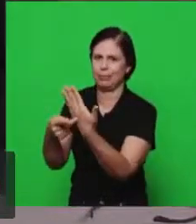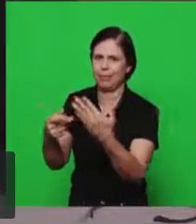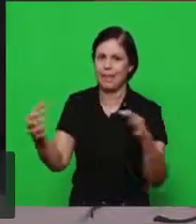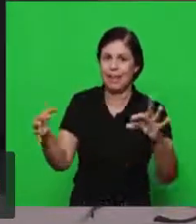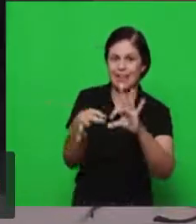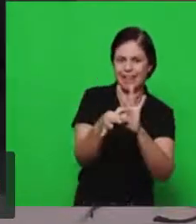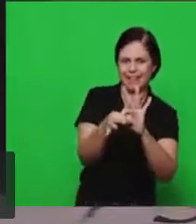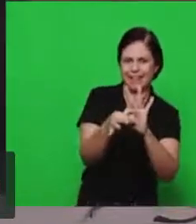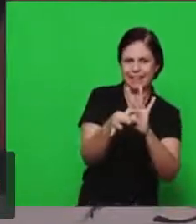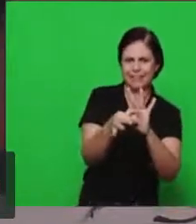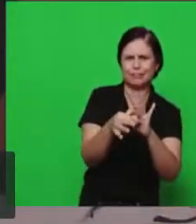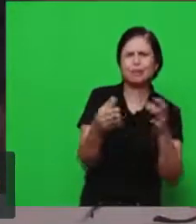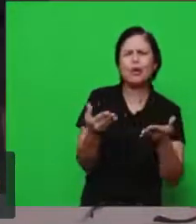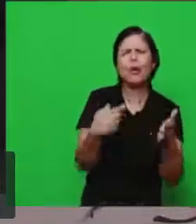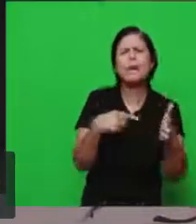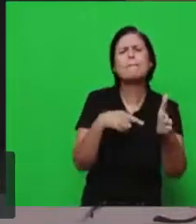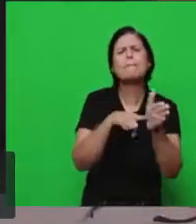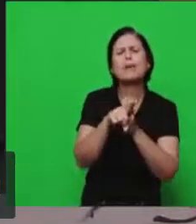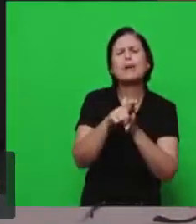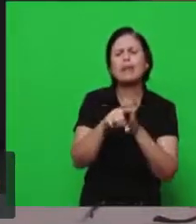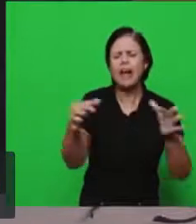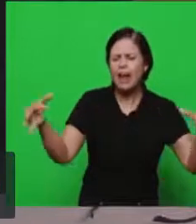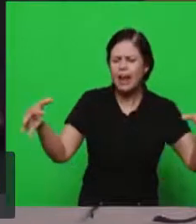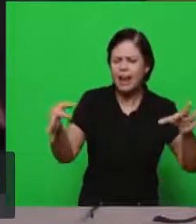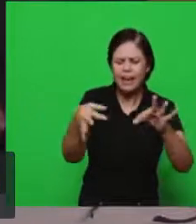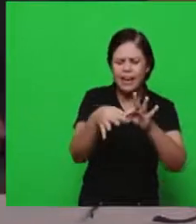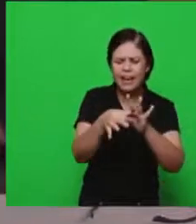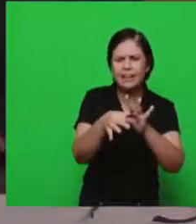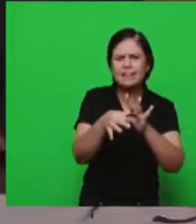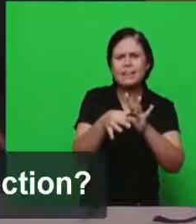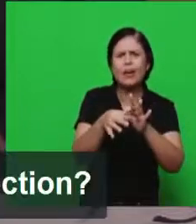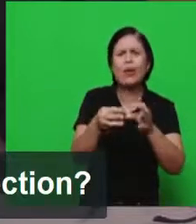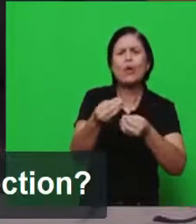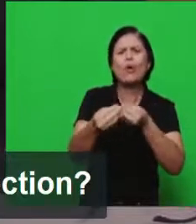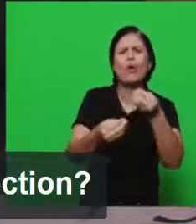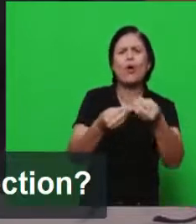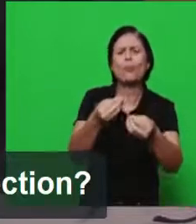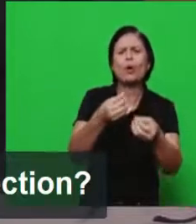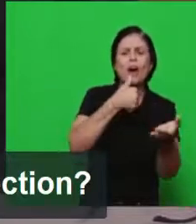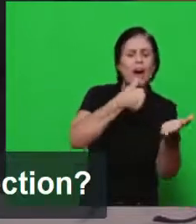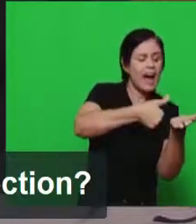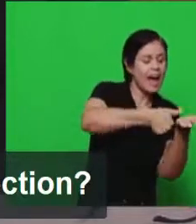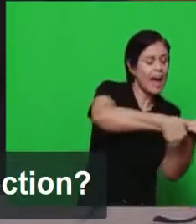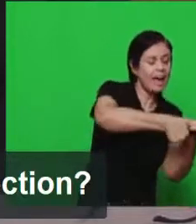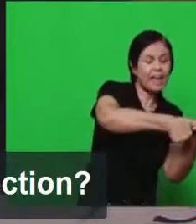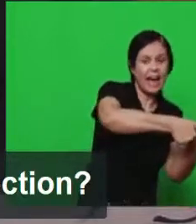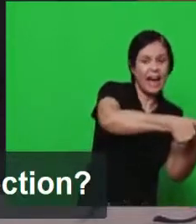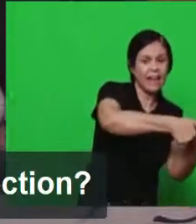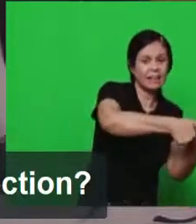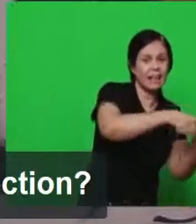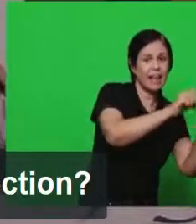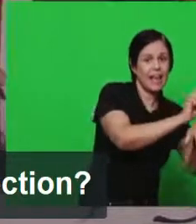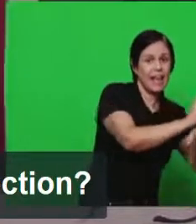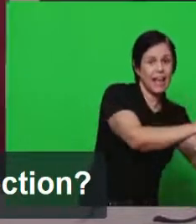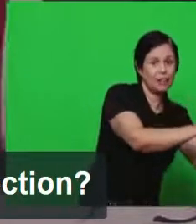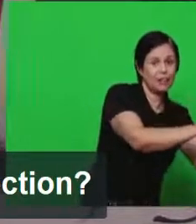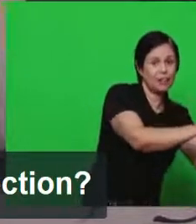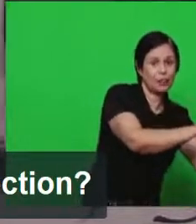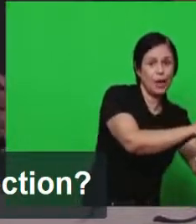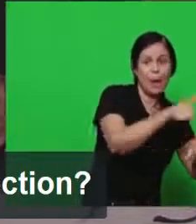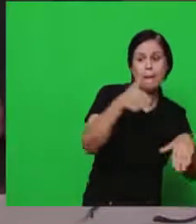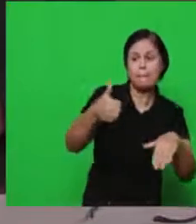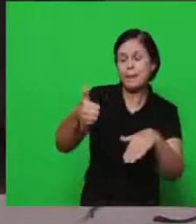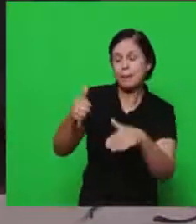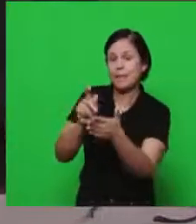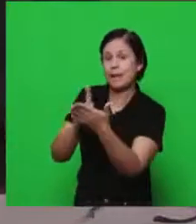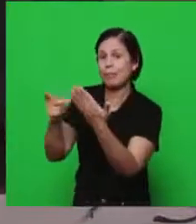onde está a ligação entre a carta e a parábola onde está